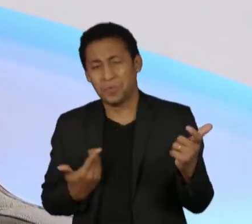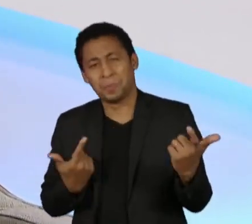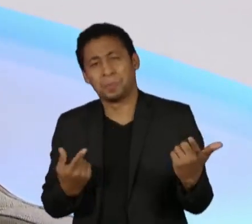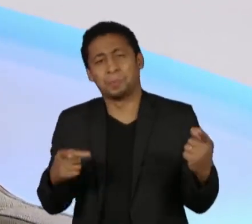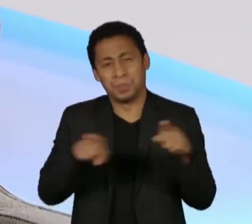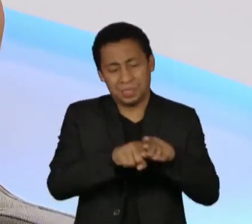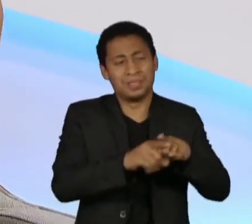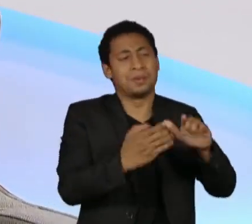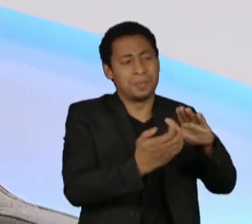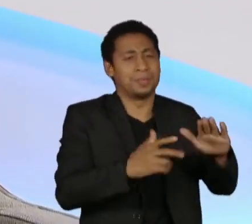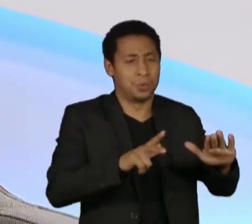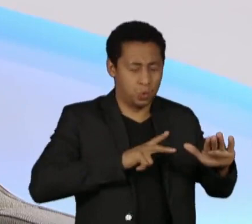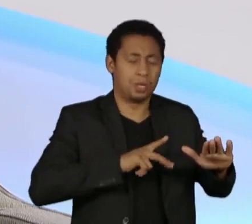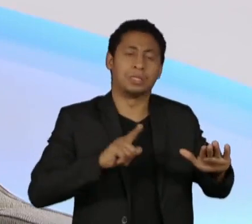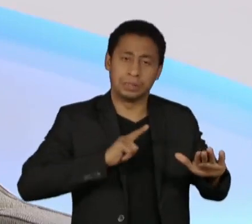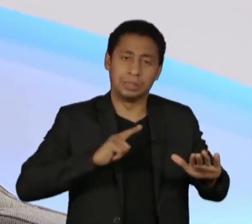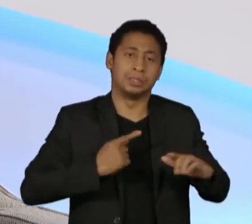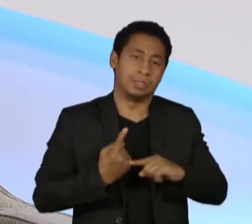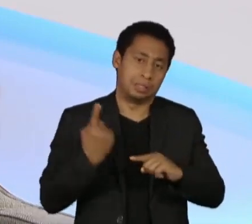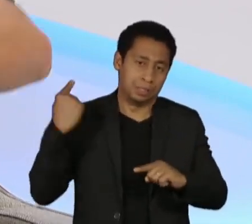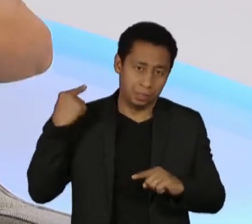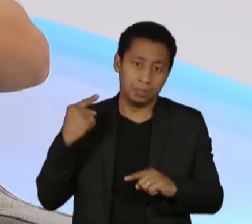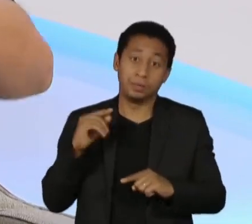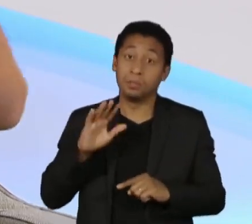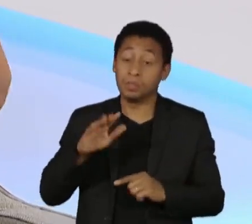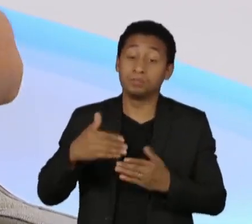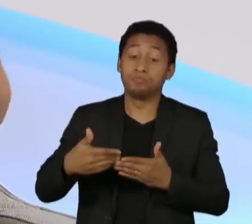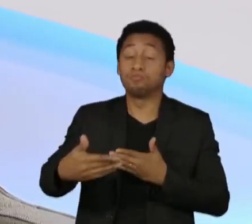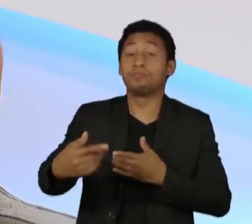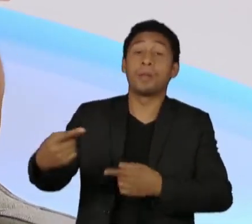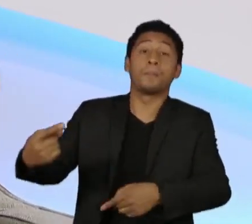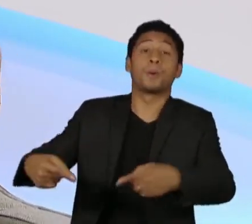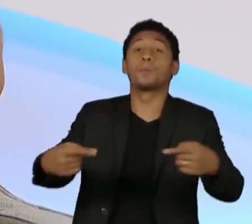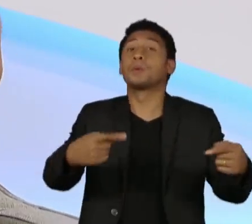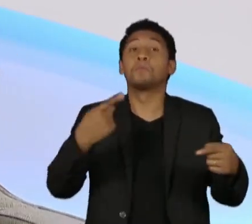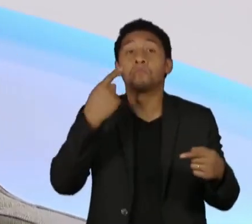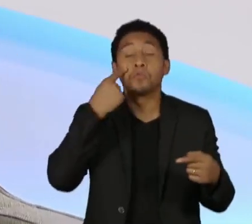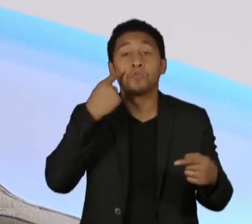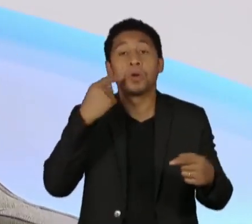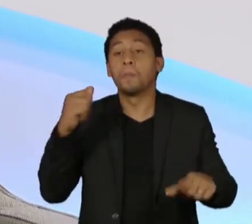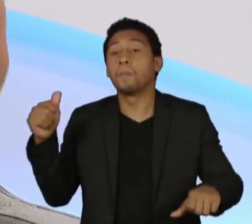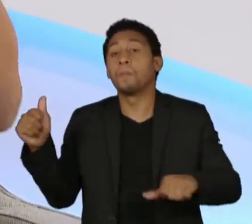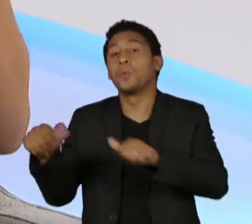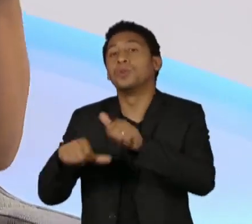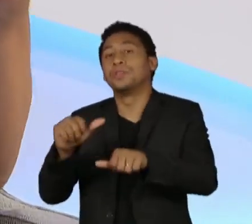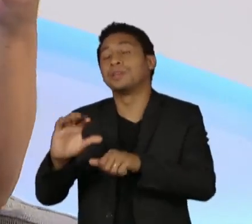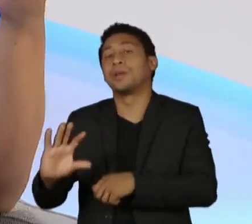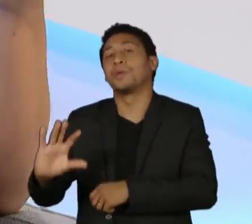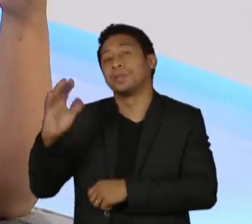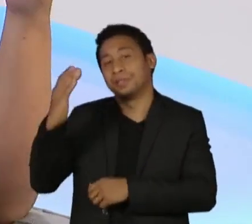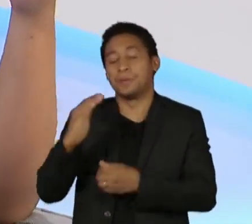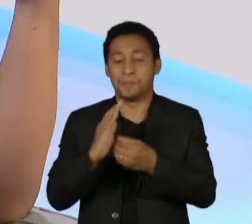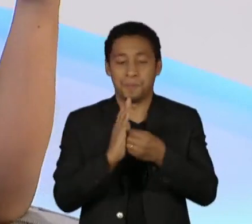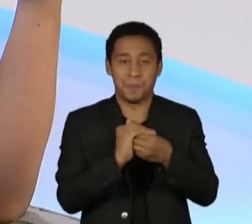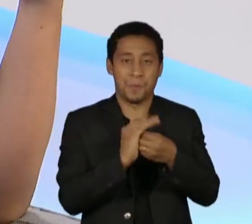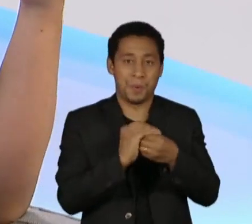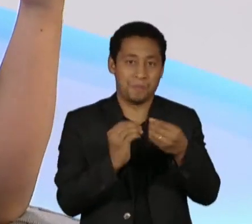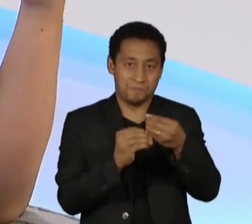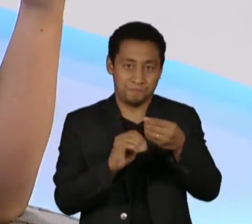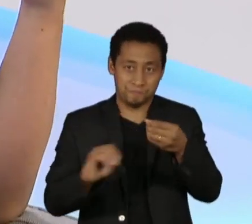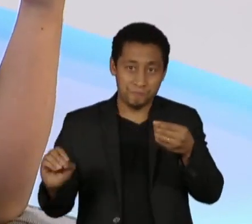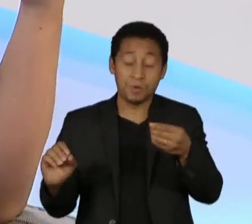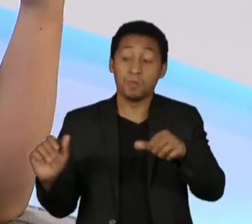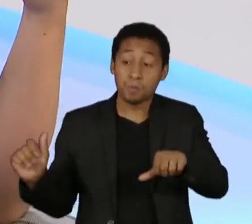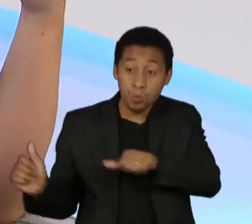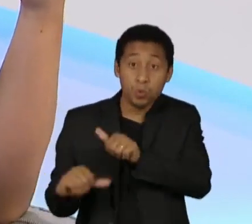discutir naturalmente a conveniência de certas mudanças que foram feitas, por exemplo, no marco do saneamento, que tem gente boa que diz